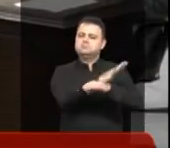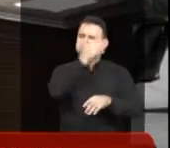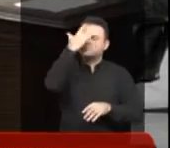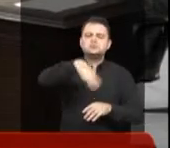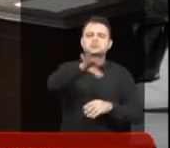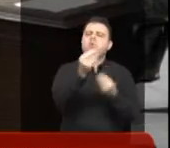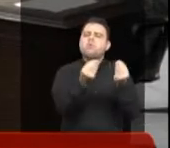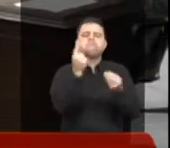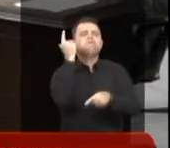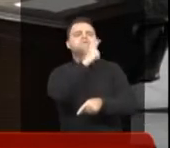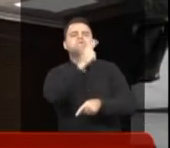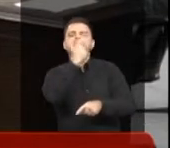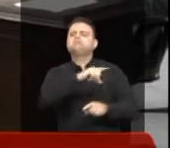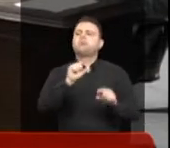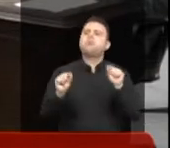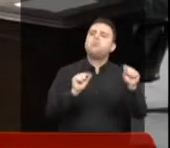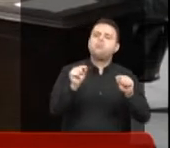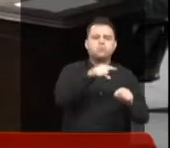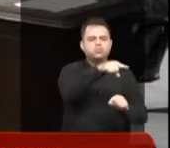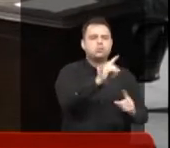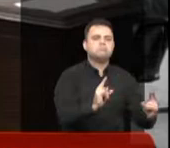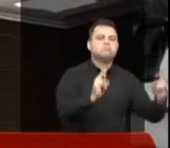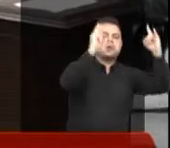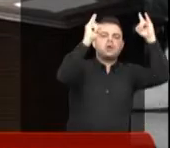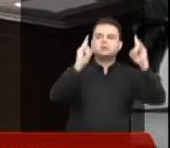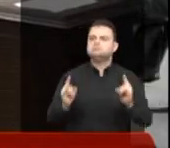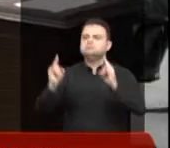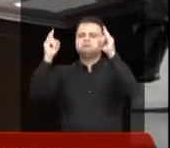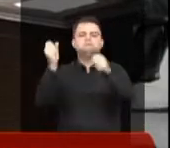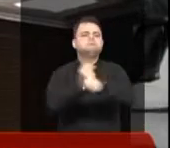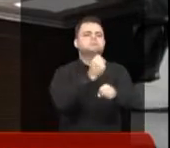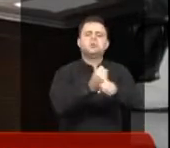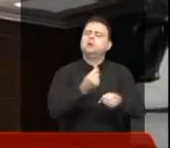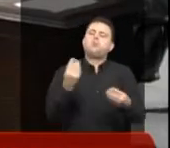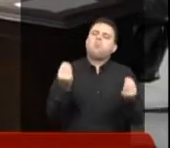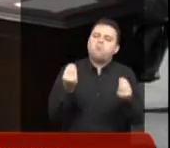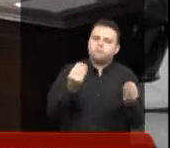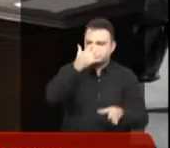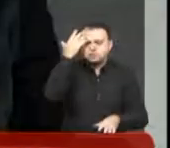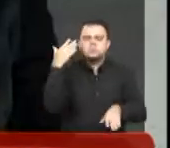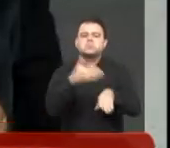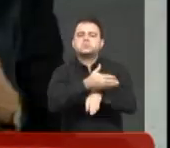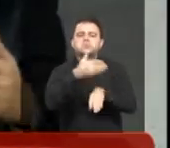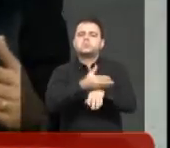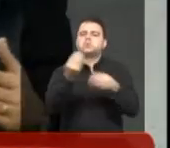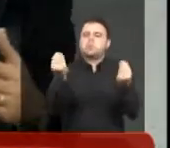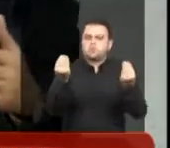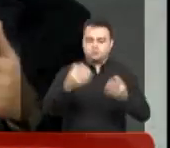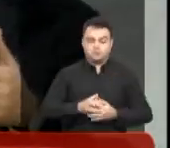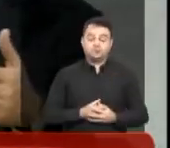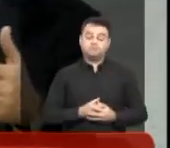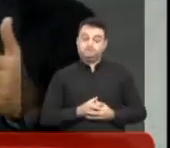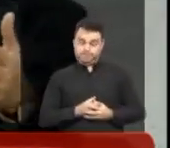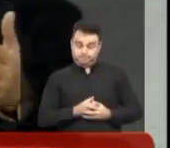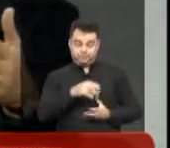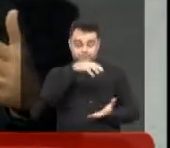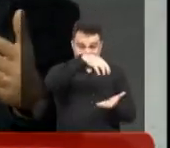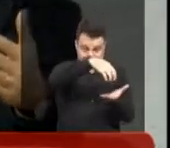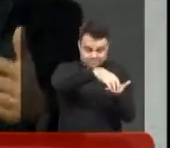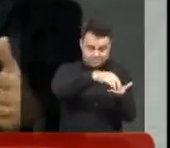como a população vai se beneficiar dessas novas construções? De várias formas. Primeiro, uma das